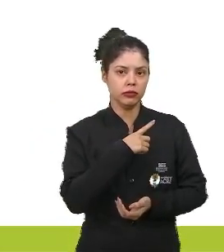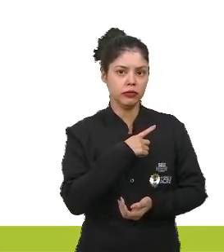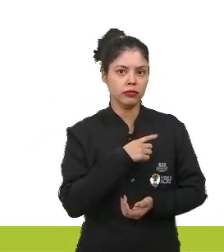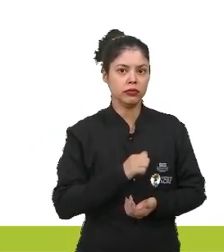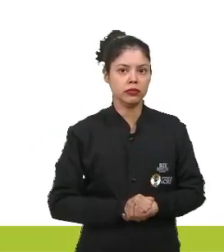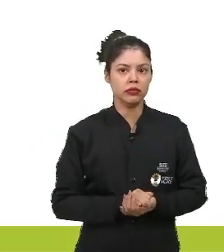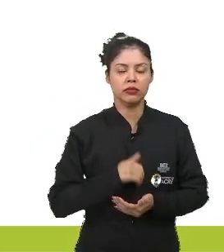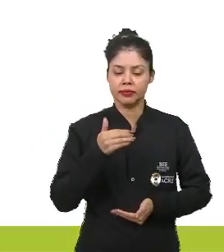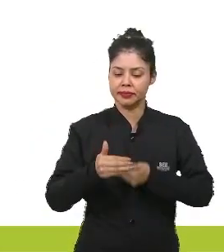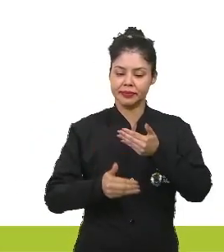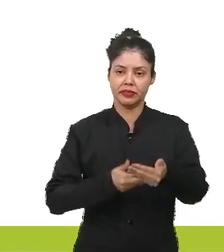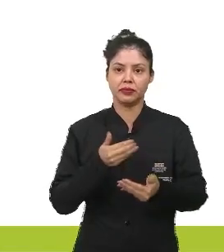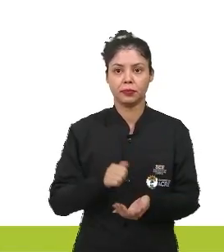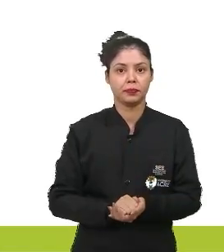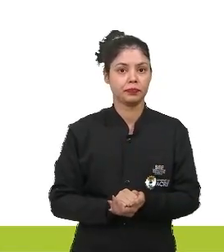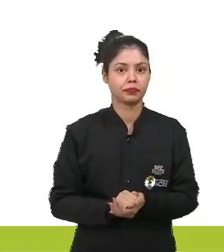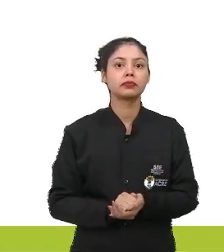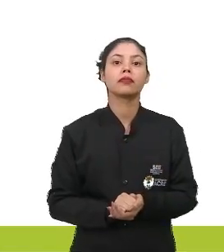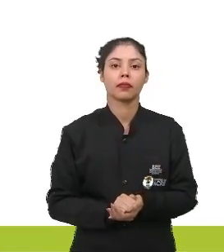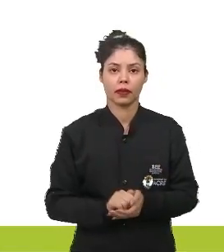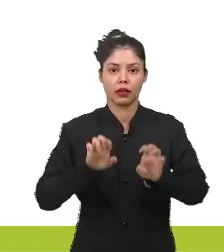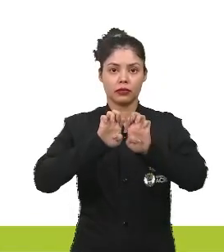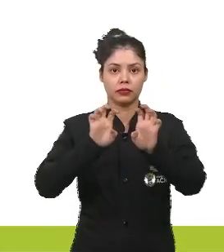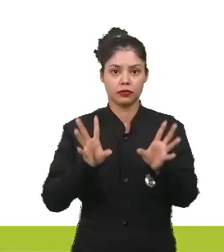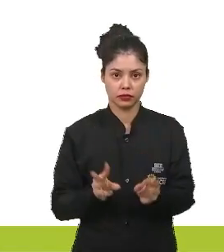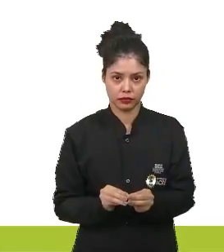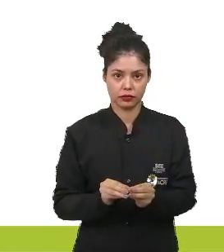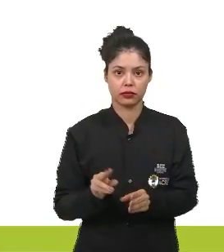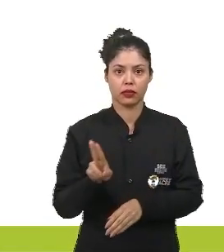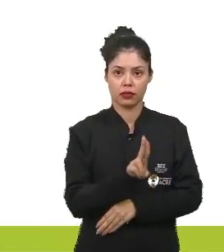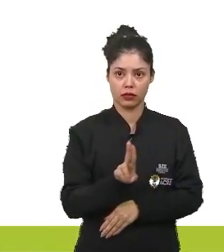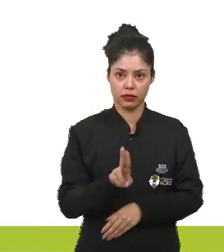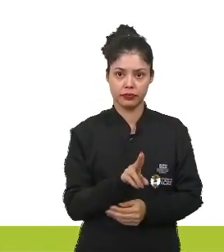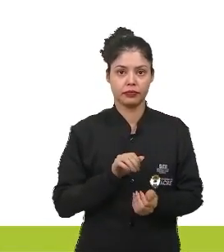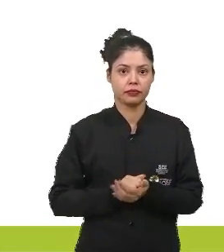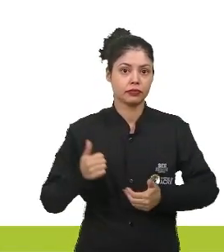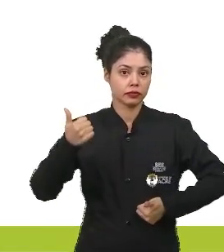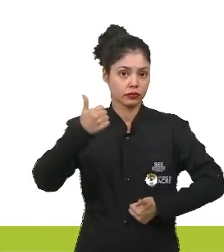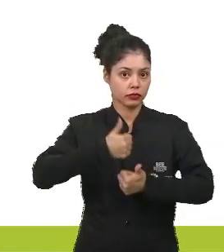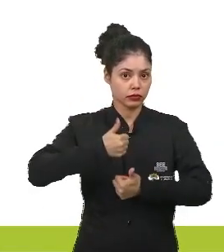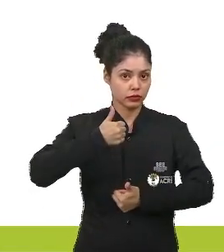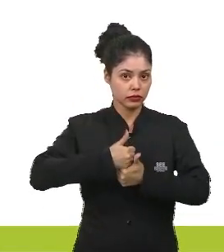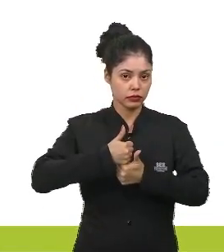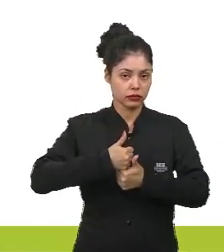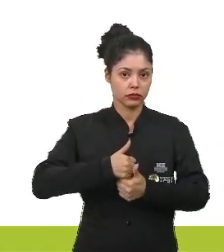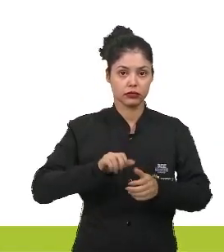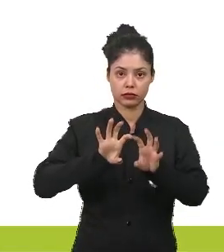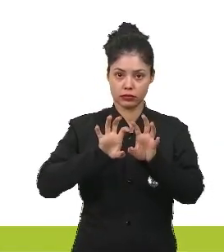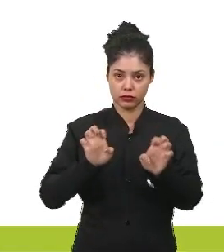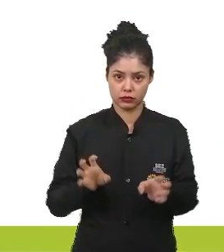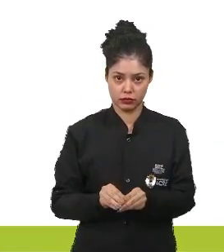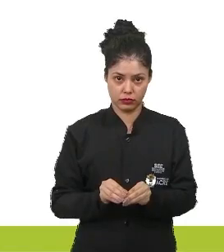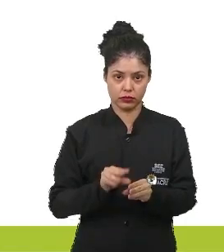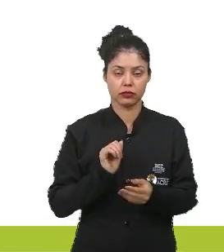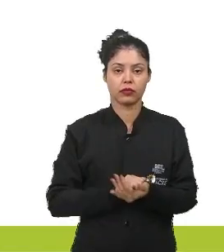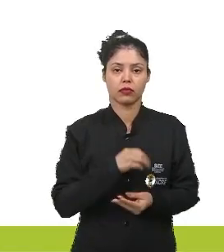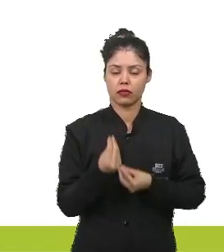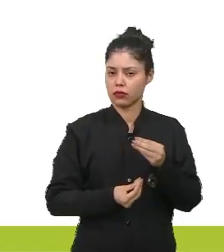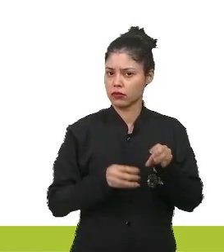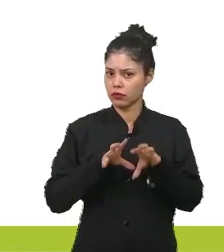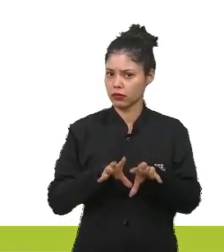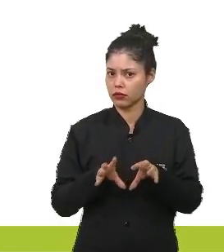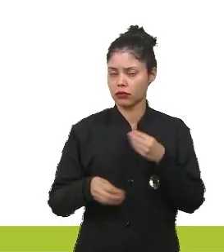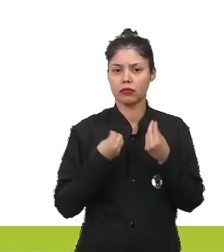um processo da ecologia que a gente chama de sucessão ecológica. Ok? Assim como